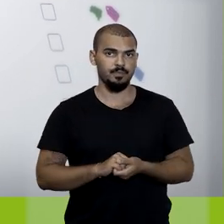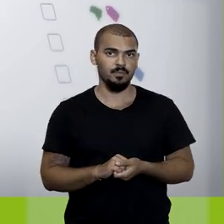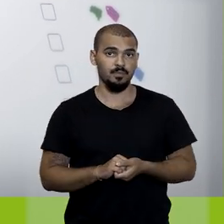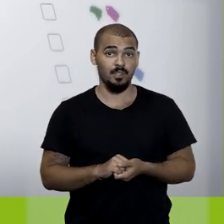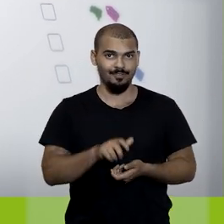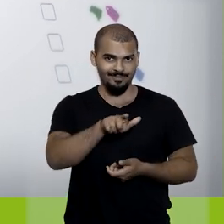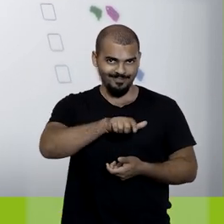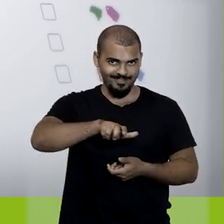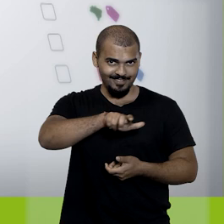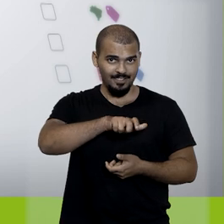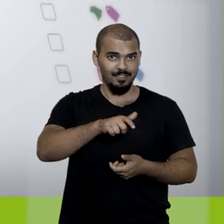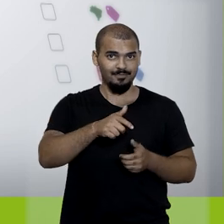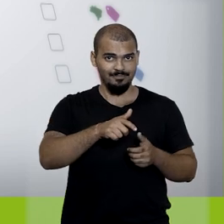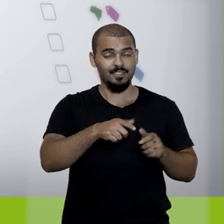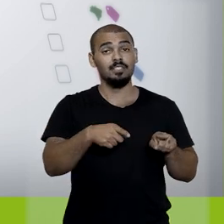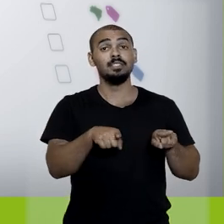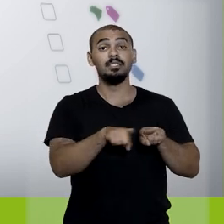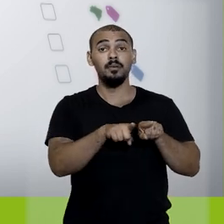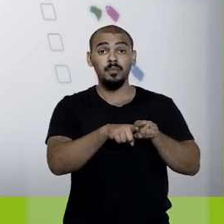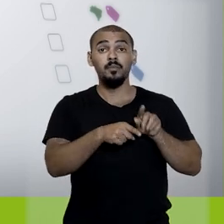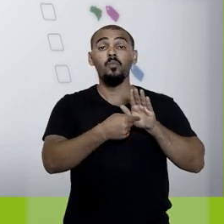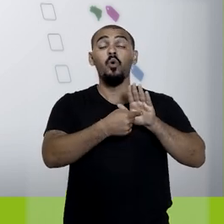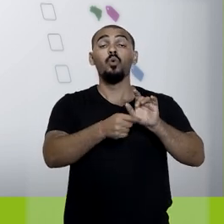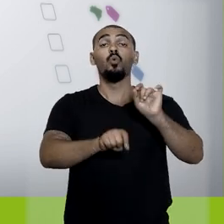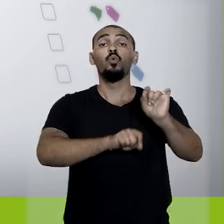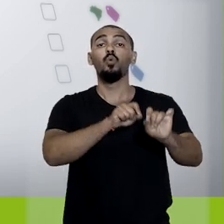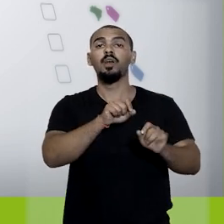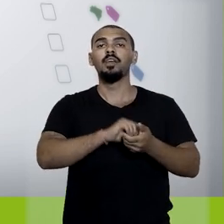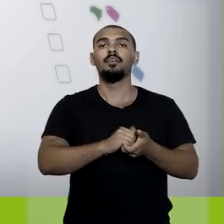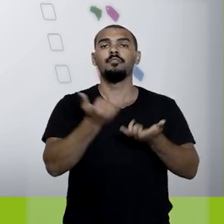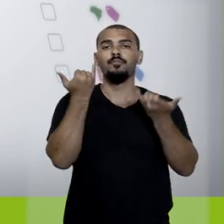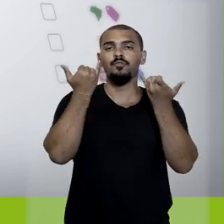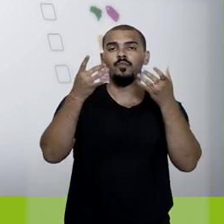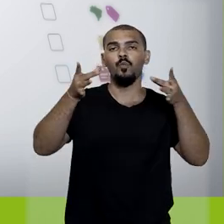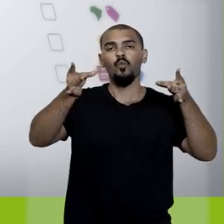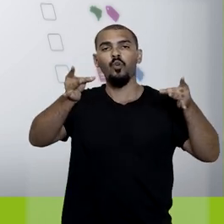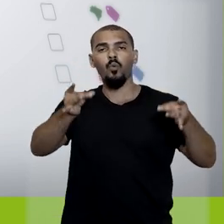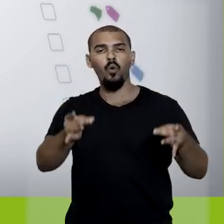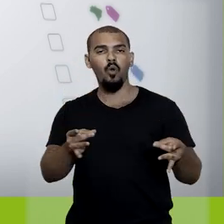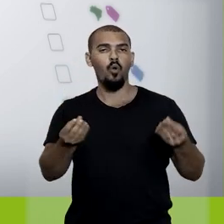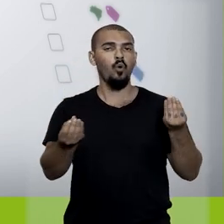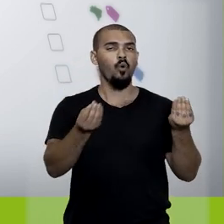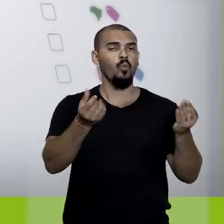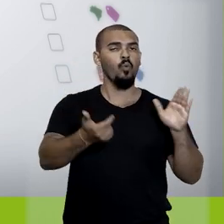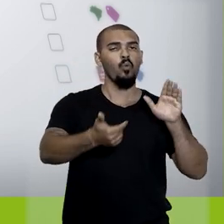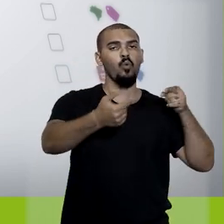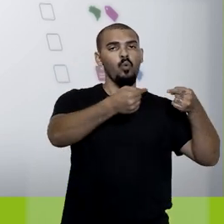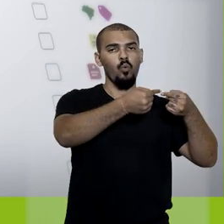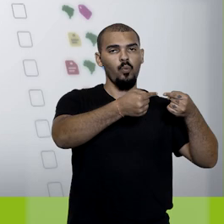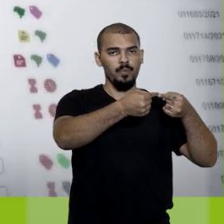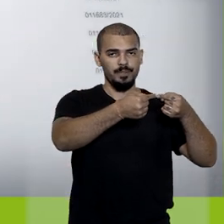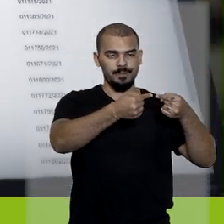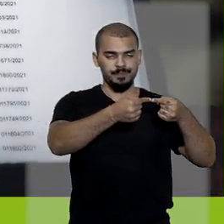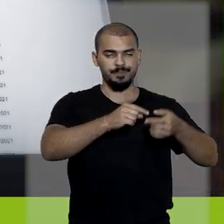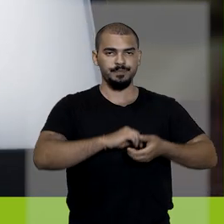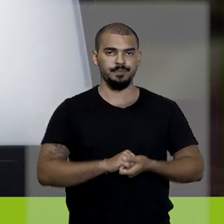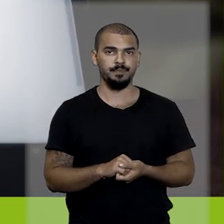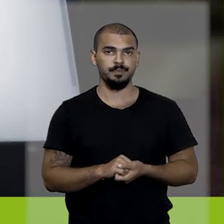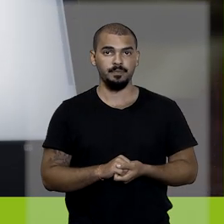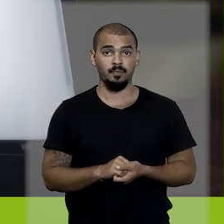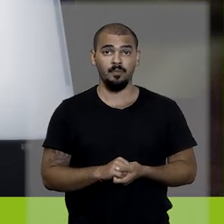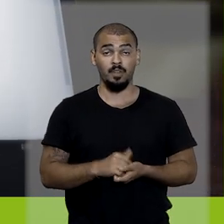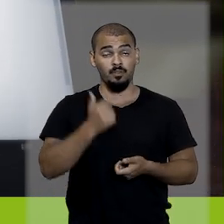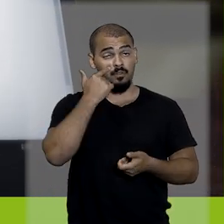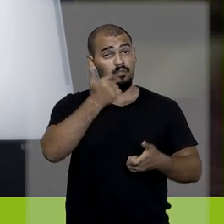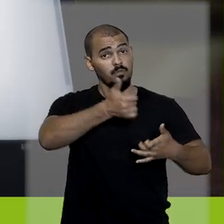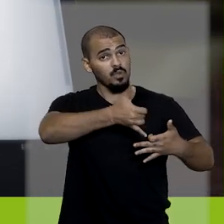posicionar o cursor do mouse sobre o símbolo, também são mostradas as informações relacionadas ao ícone. Para